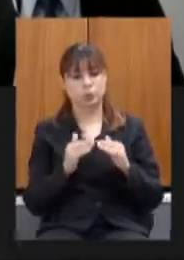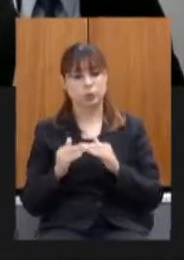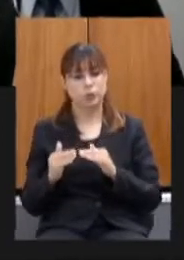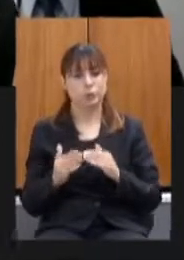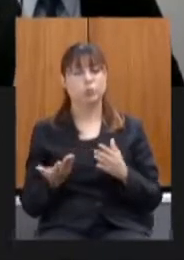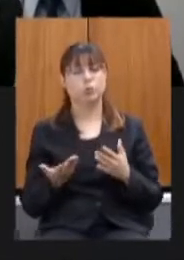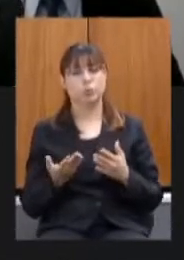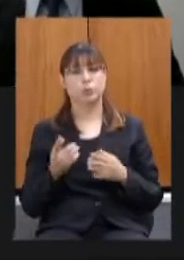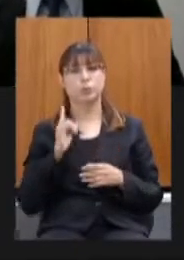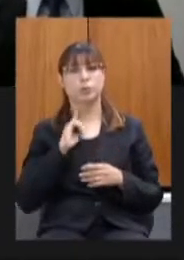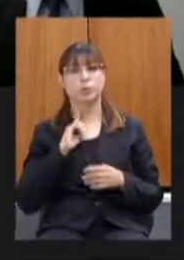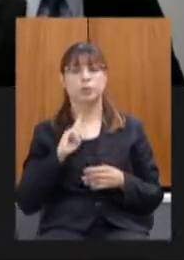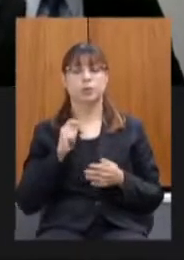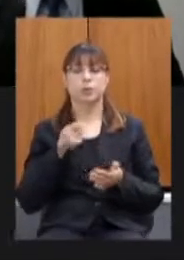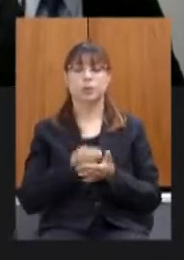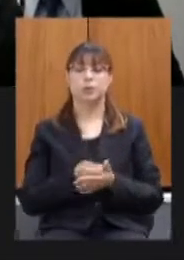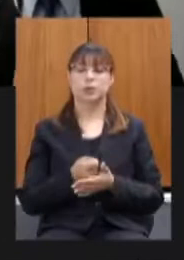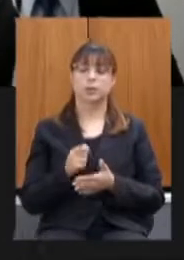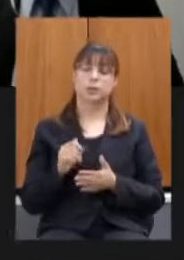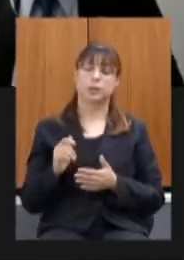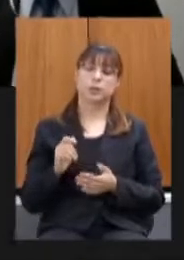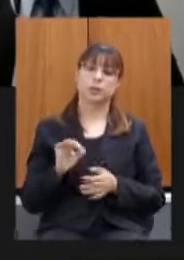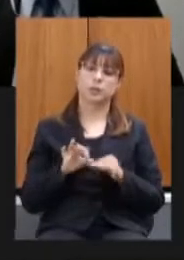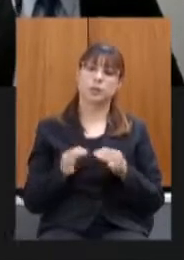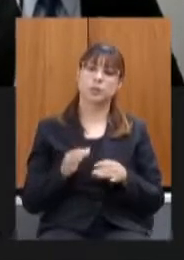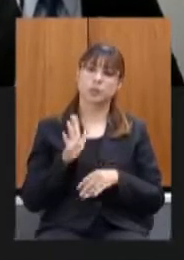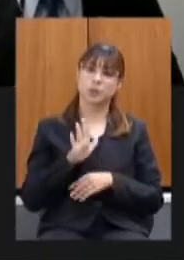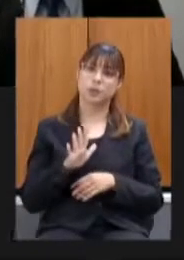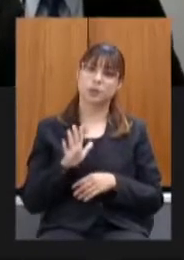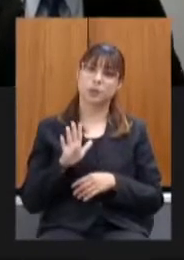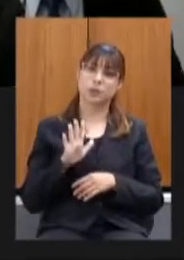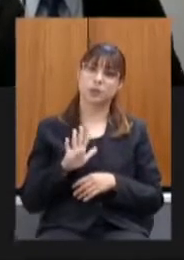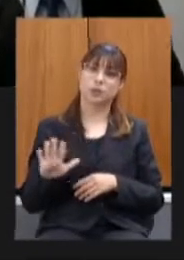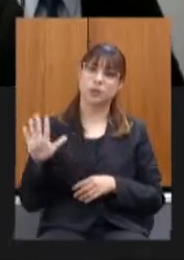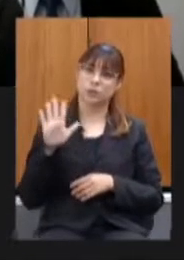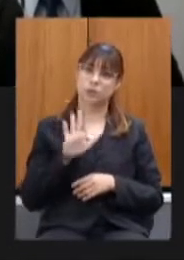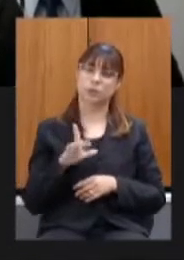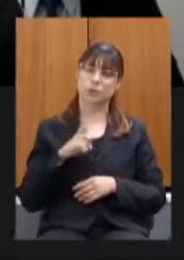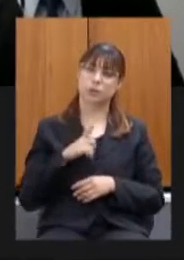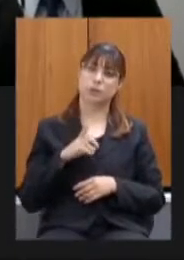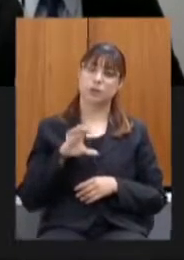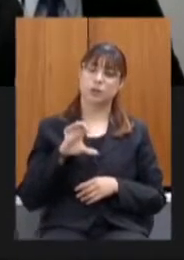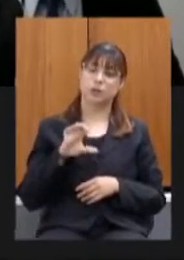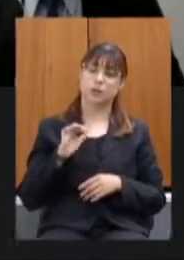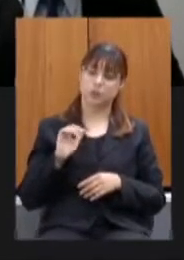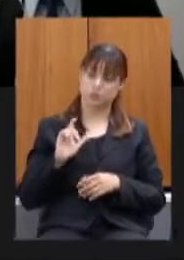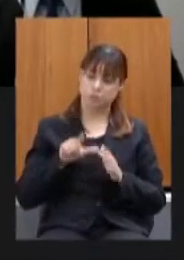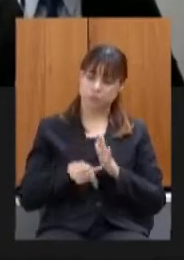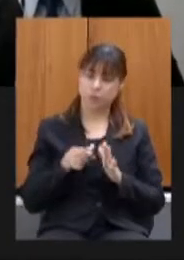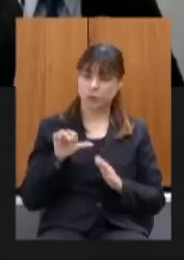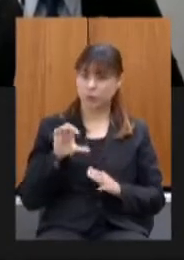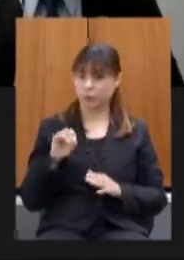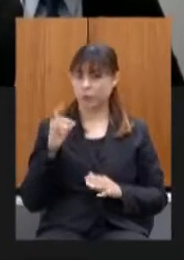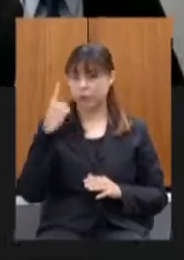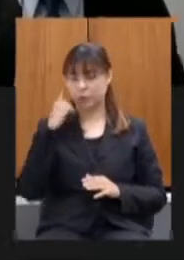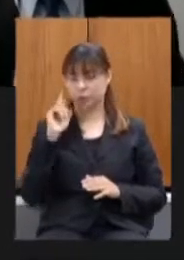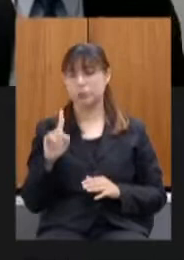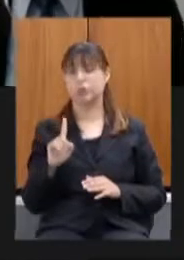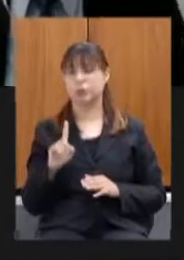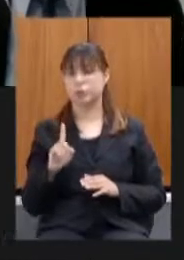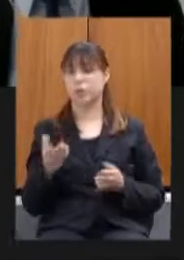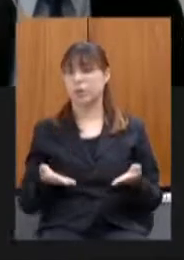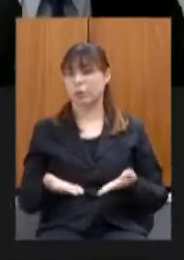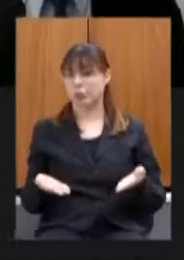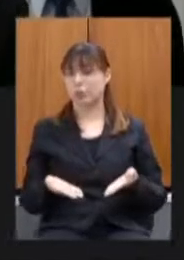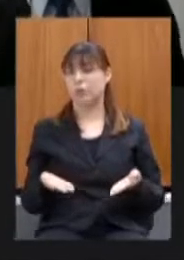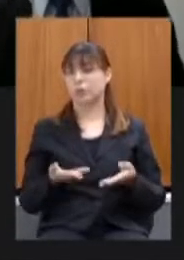postergação do pagamento do simples nacional o estado houve um diferimento de 90 dias no pagamento disso agora está aí